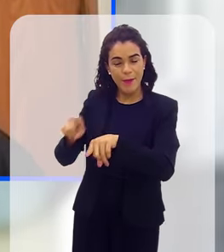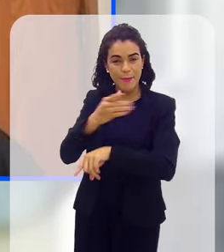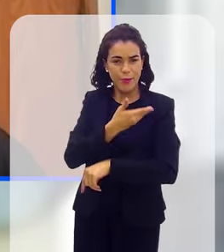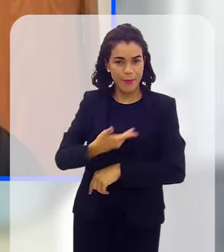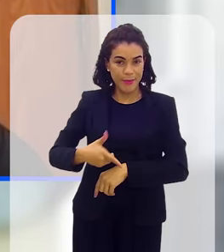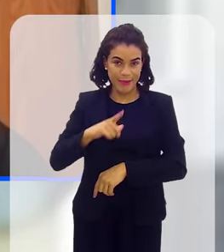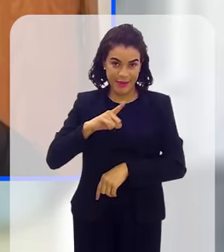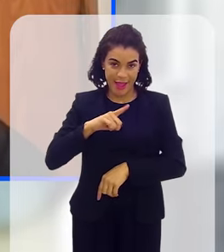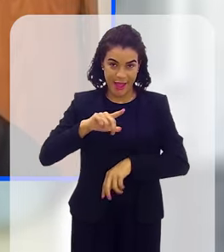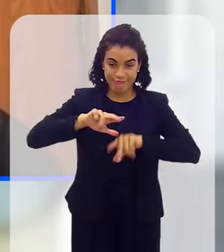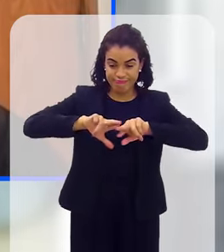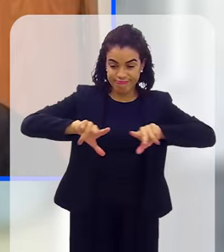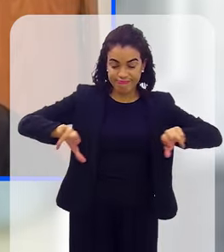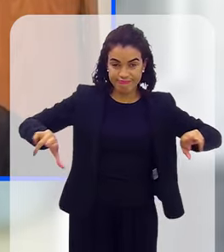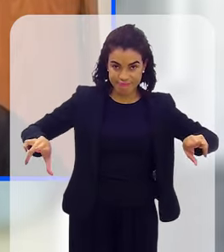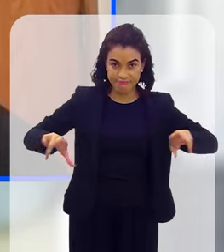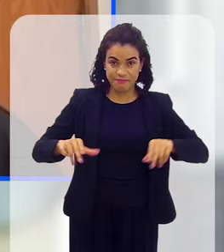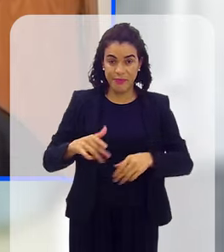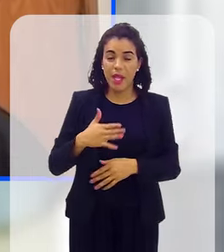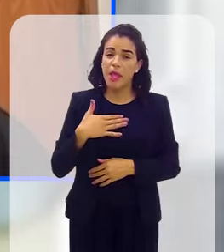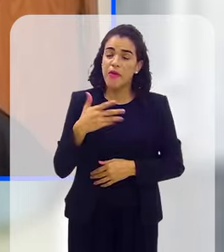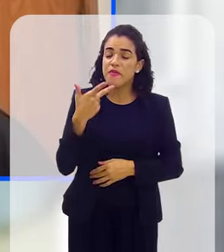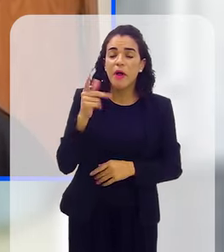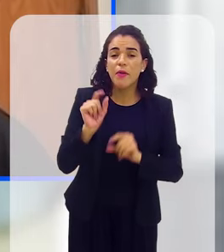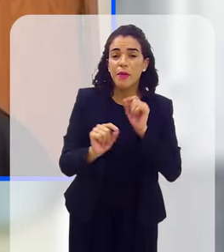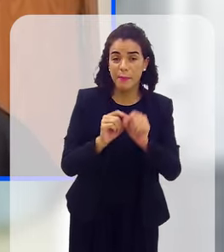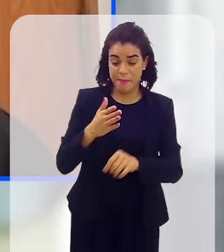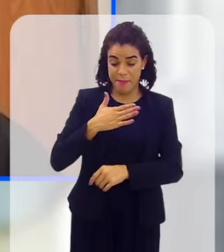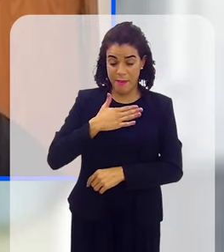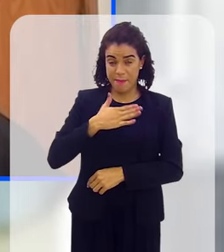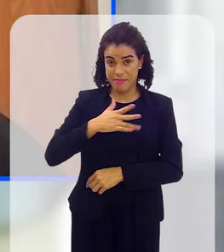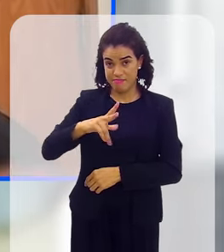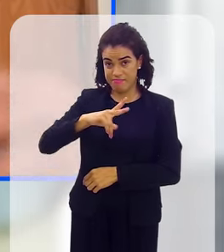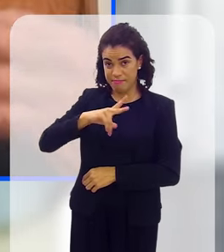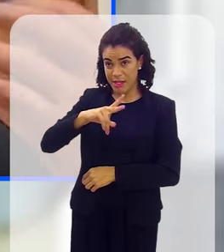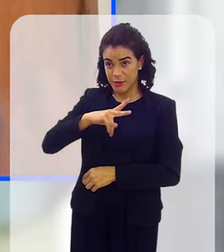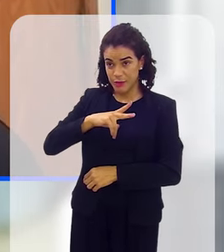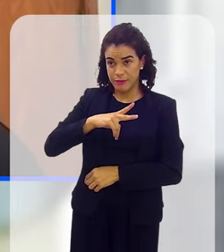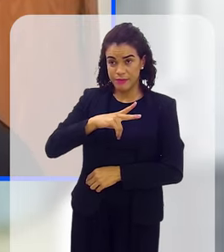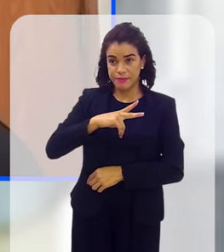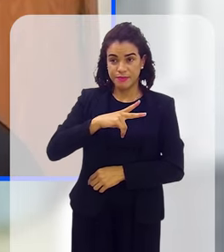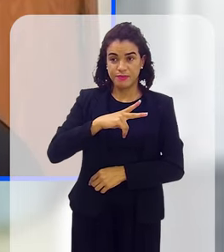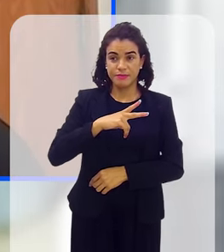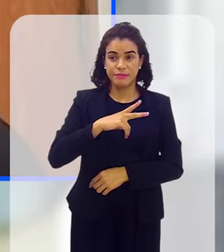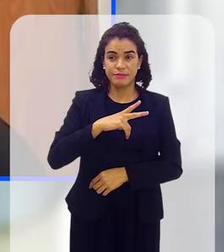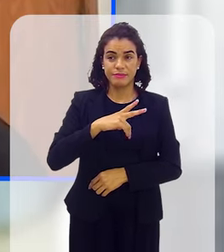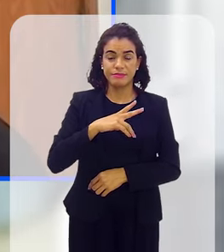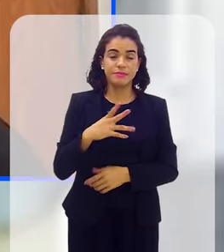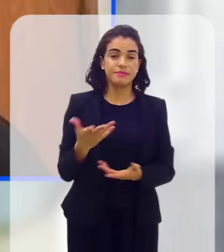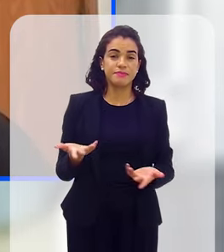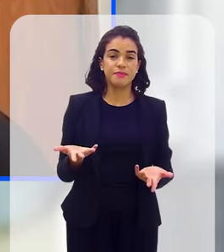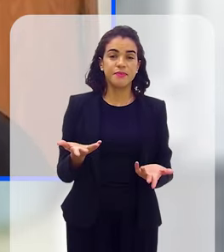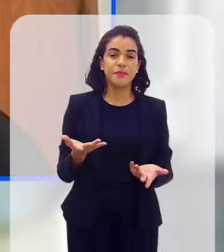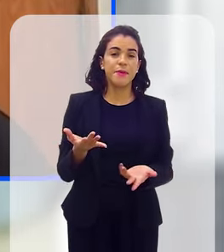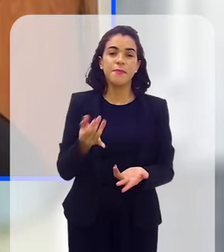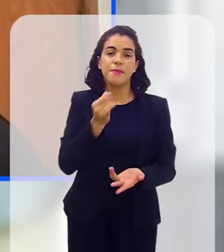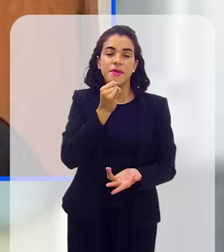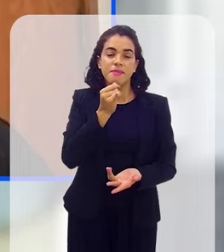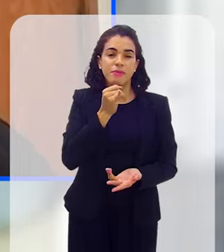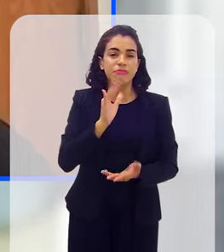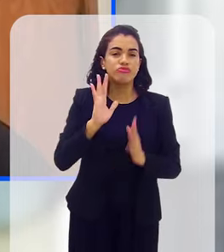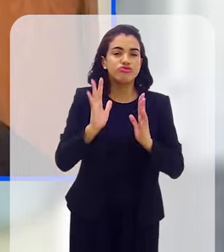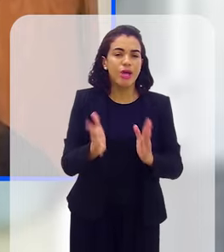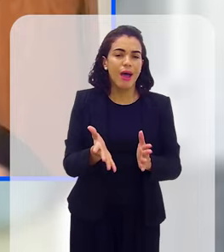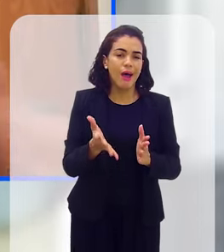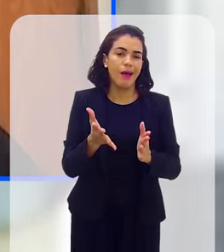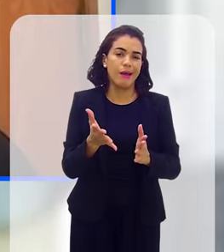alguma repercussão. Eu digo que, para mim, apesar de todo o peso